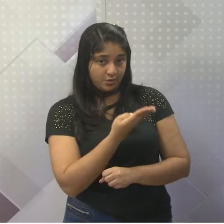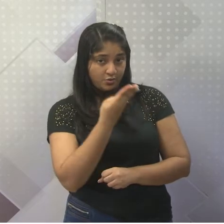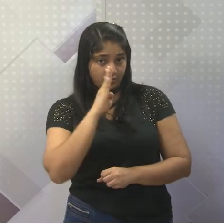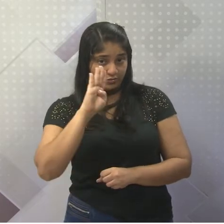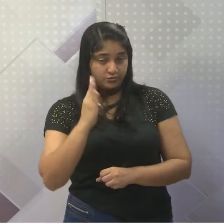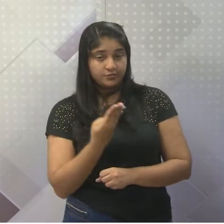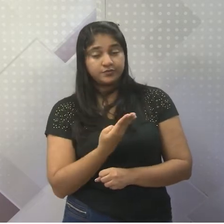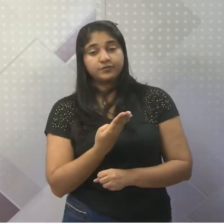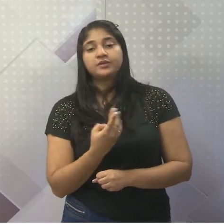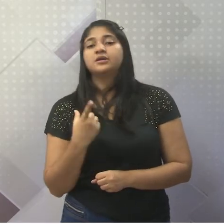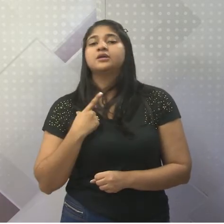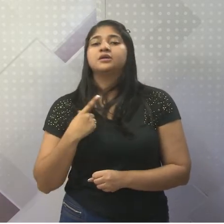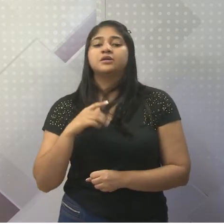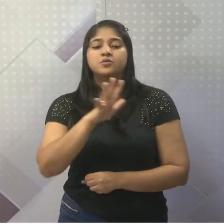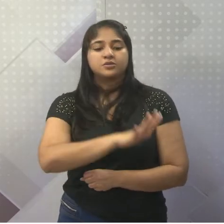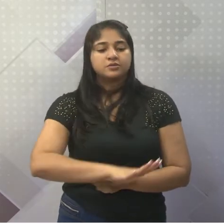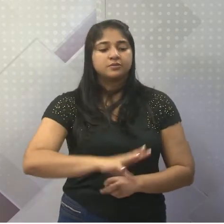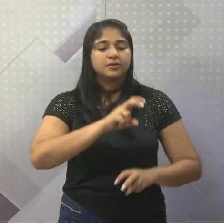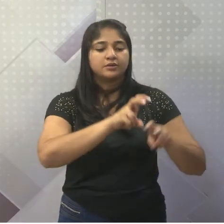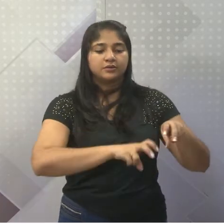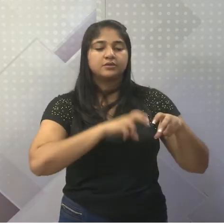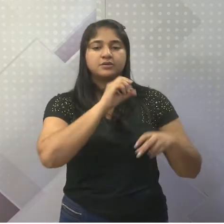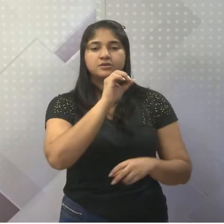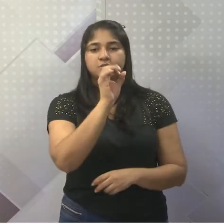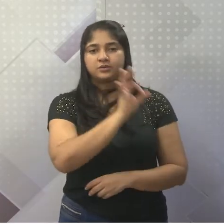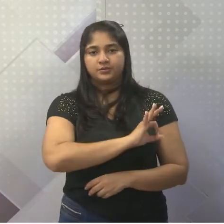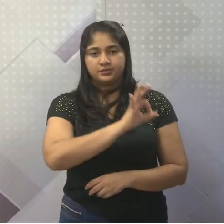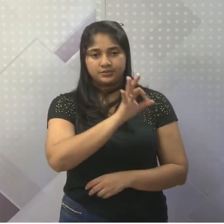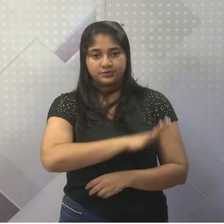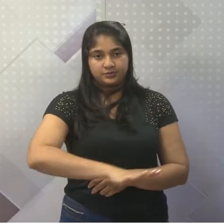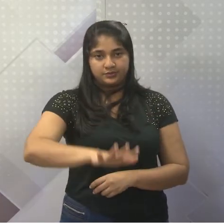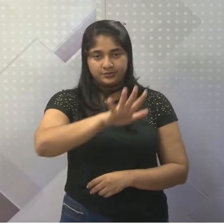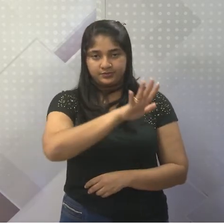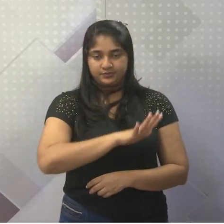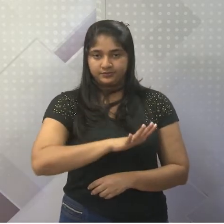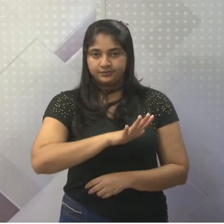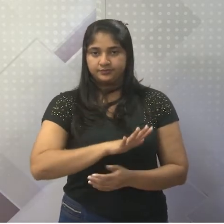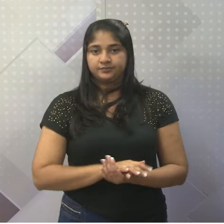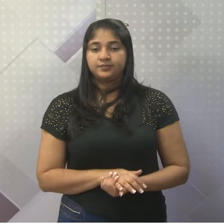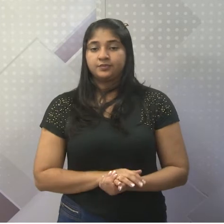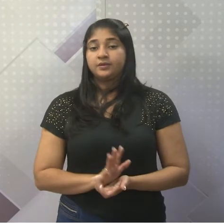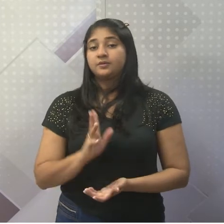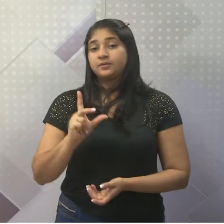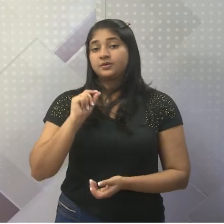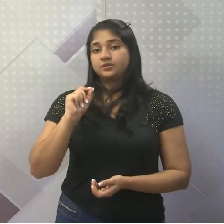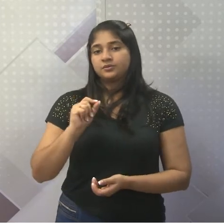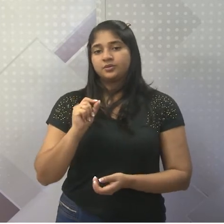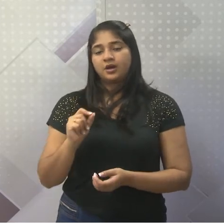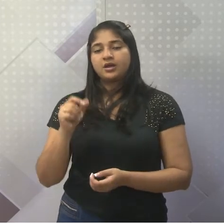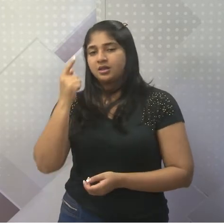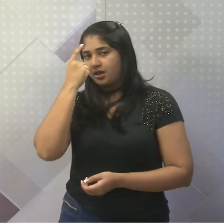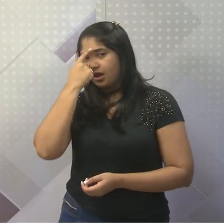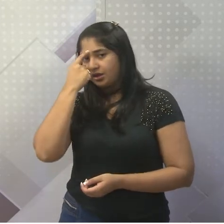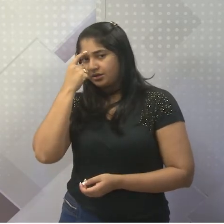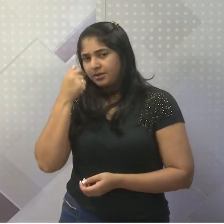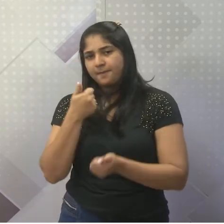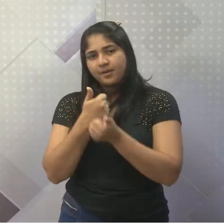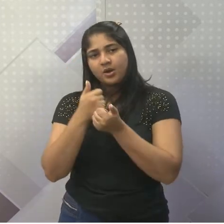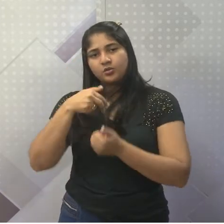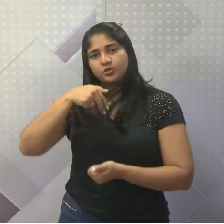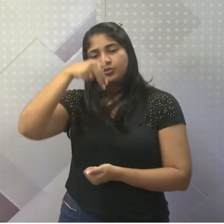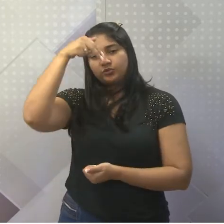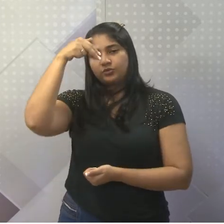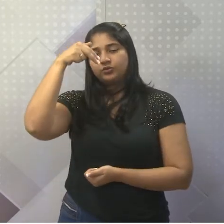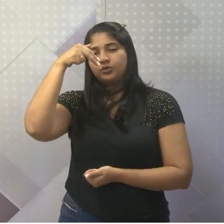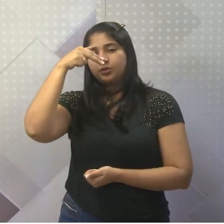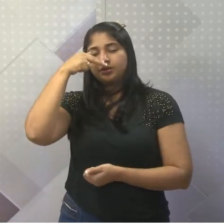E uma área agricultável de quase 50% do seu território. É claro que mais ao norte nós temos a cordilheira